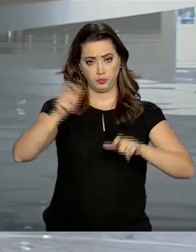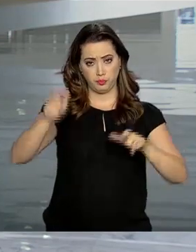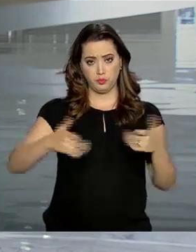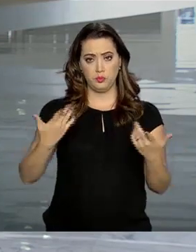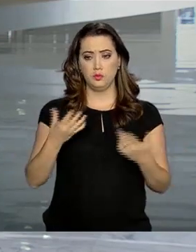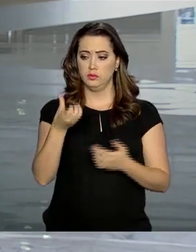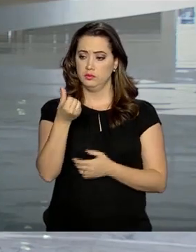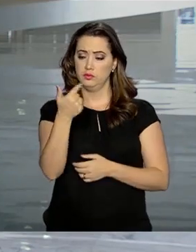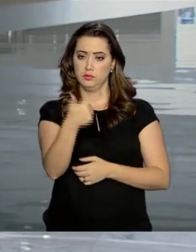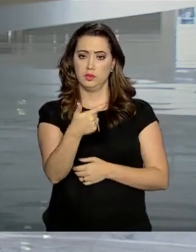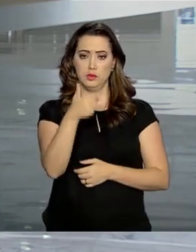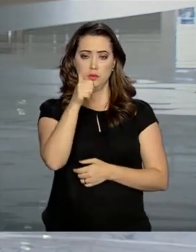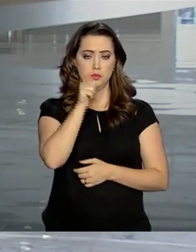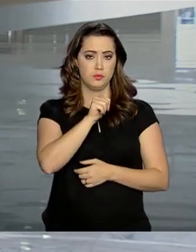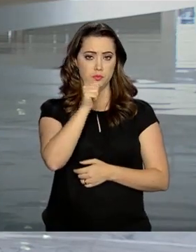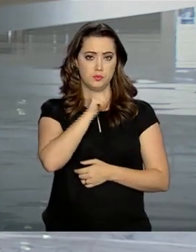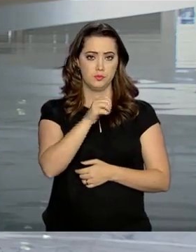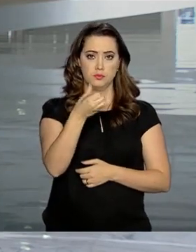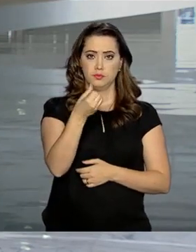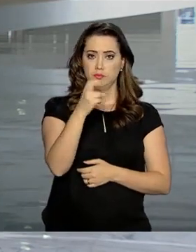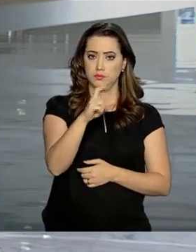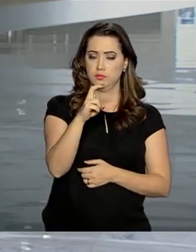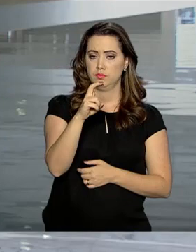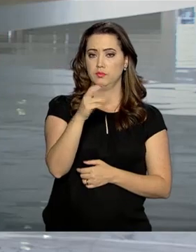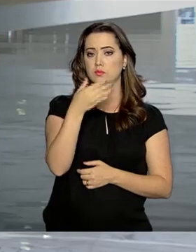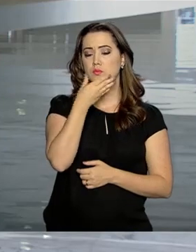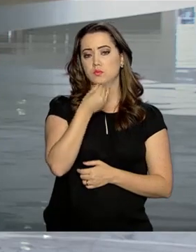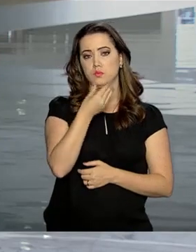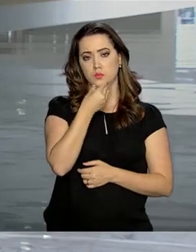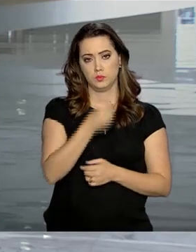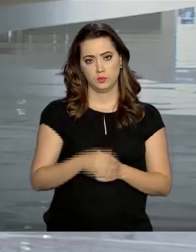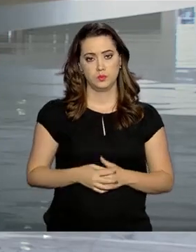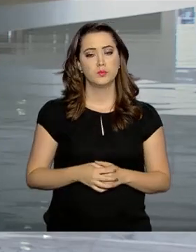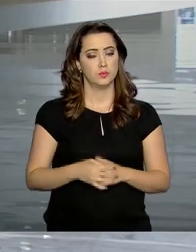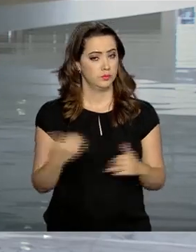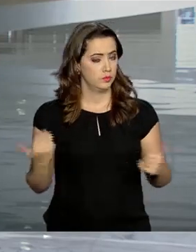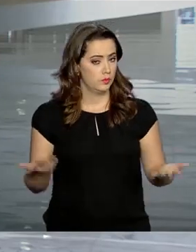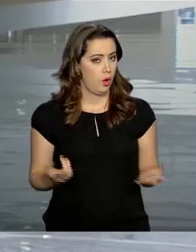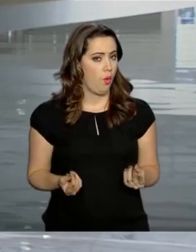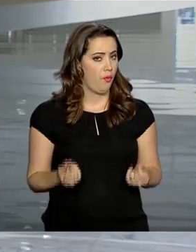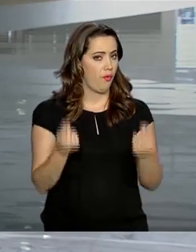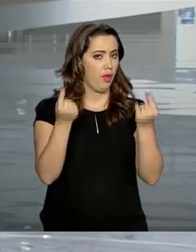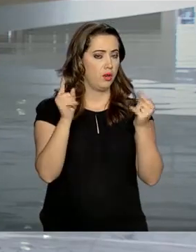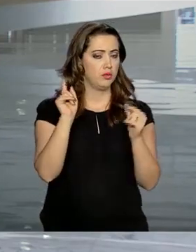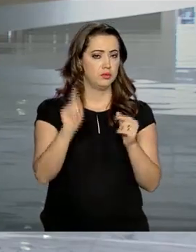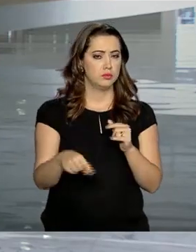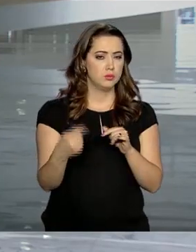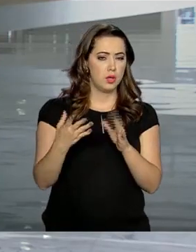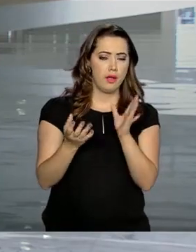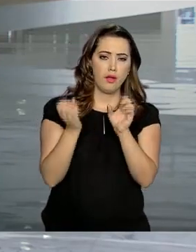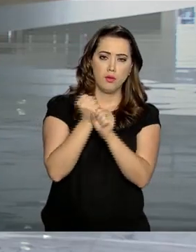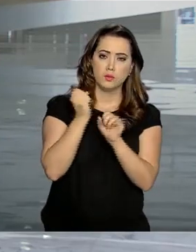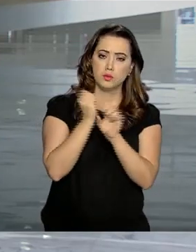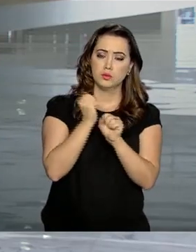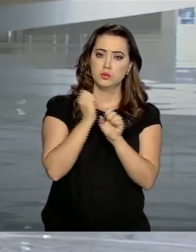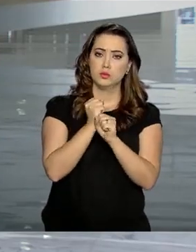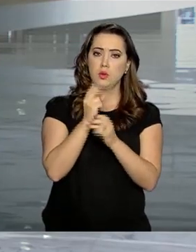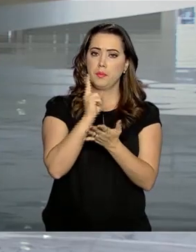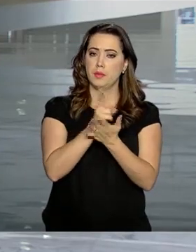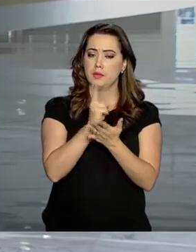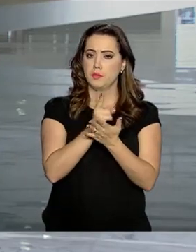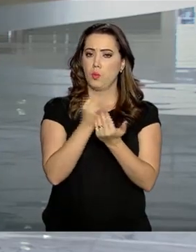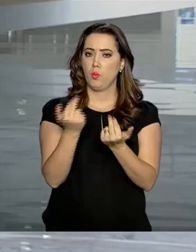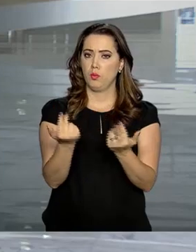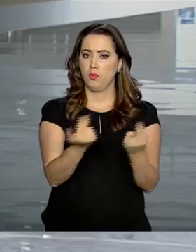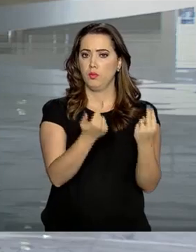geral. 62 anos para mulheres e 65 anos para homens. O valor do benefício será calculado da mesma